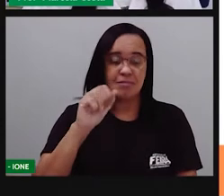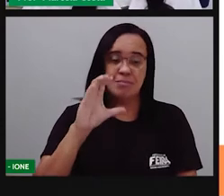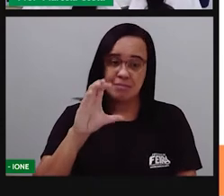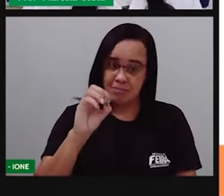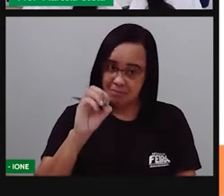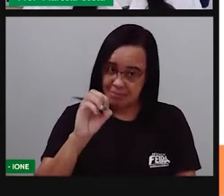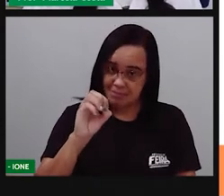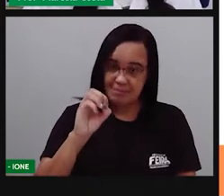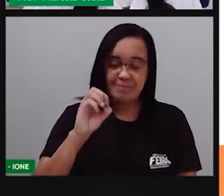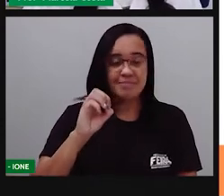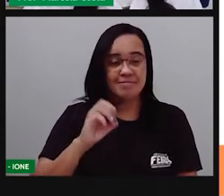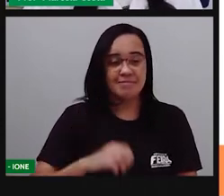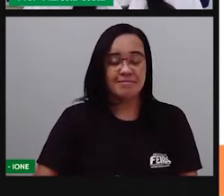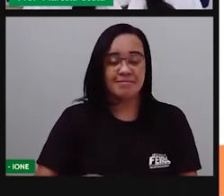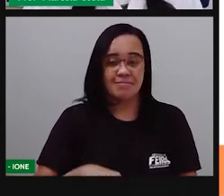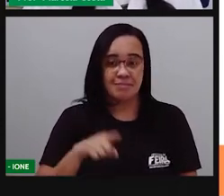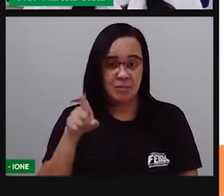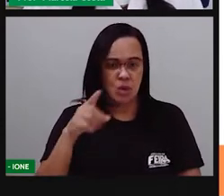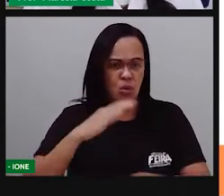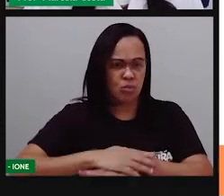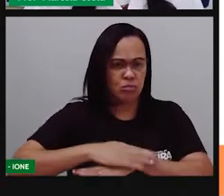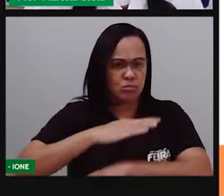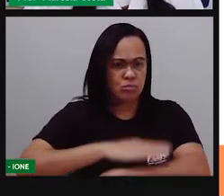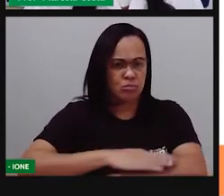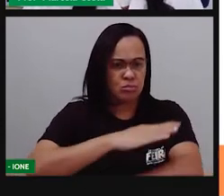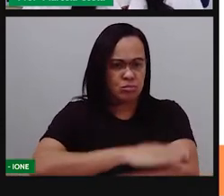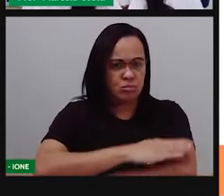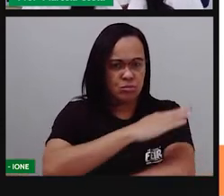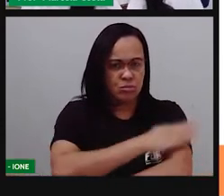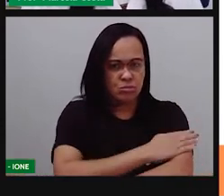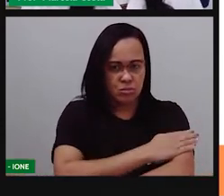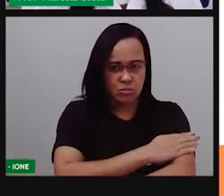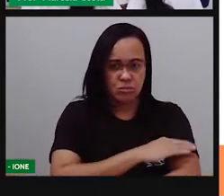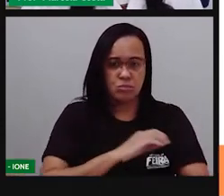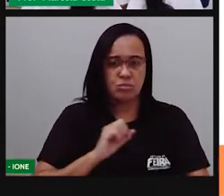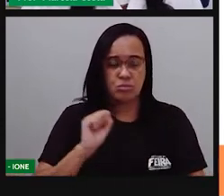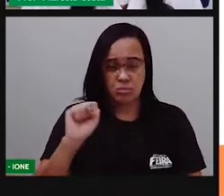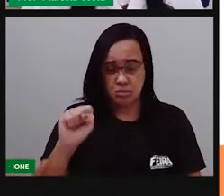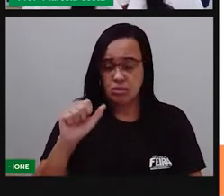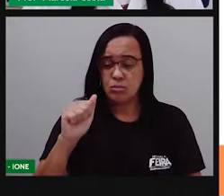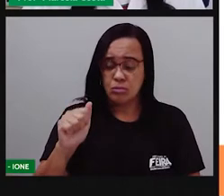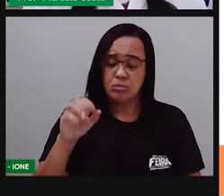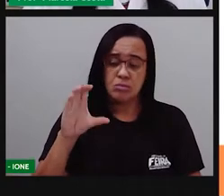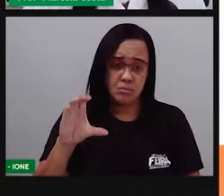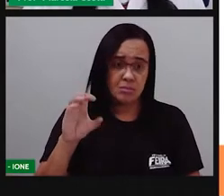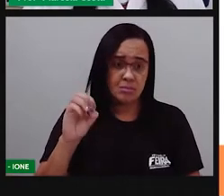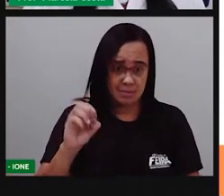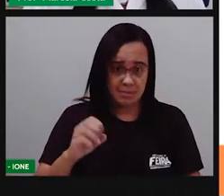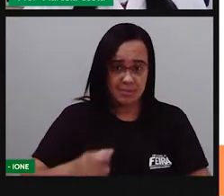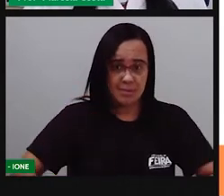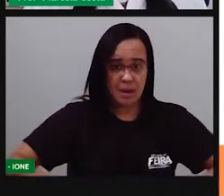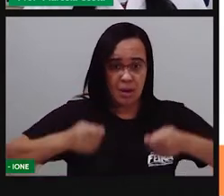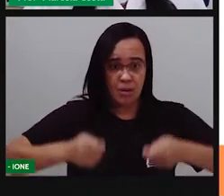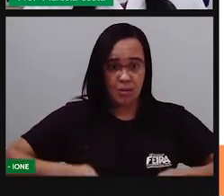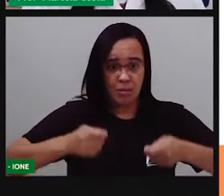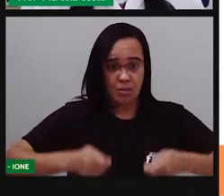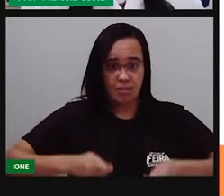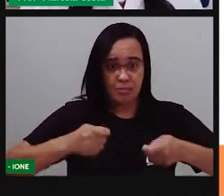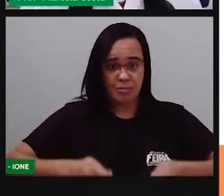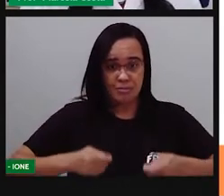O saco com o saco dentro. O saco